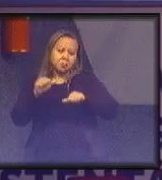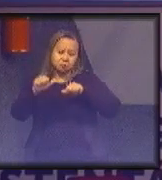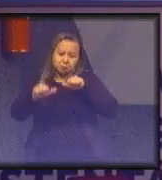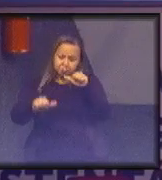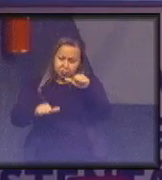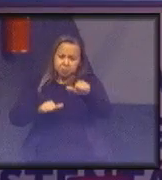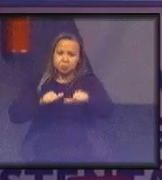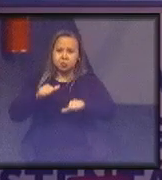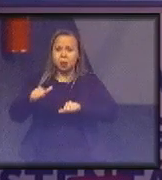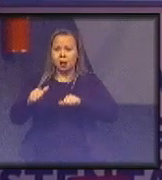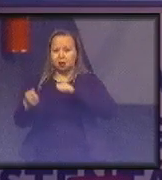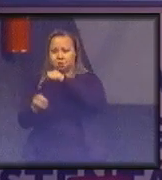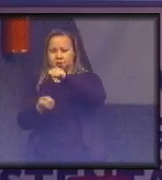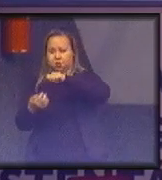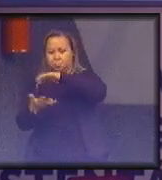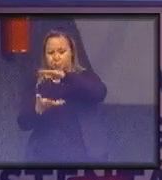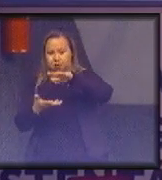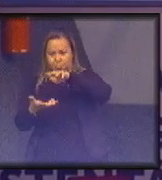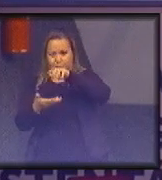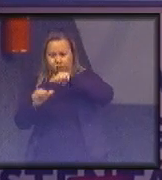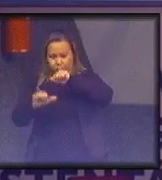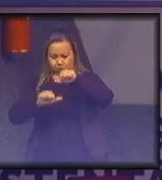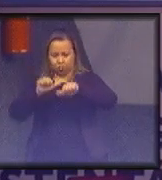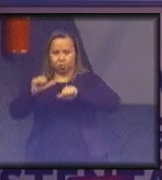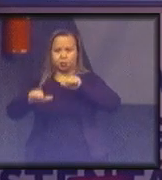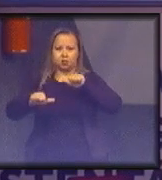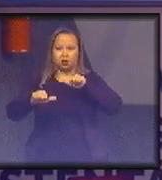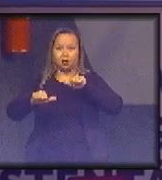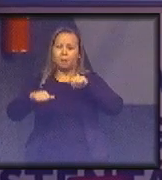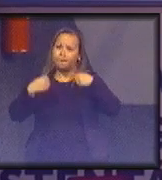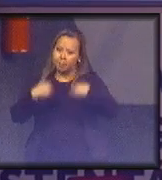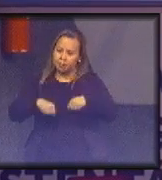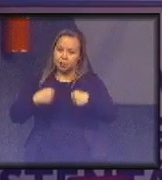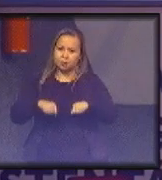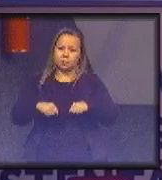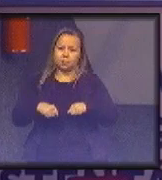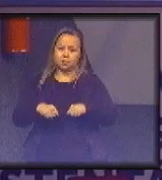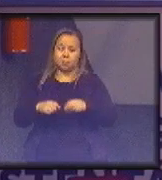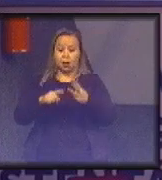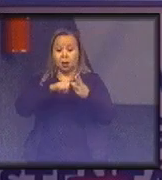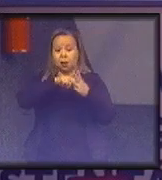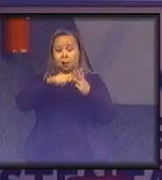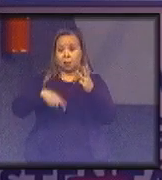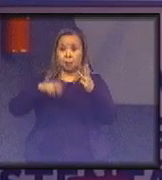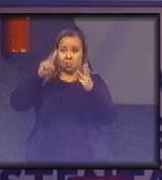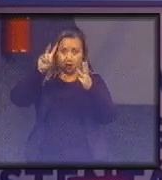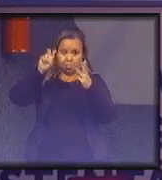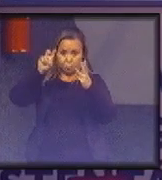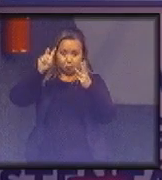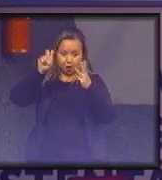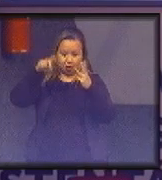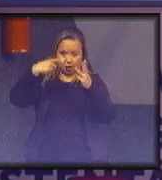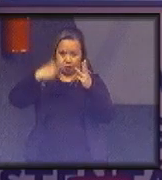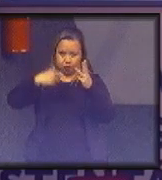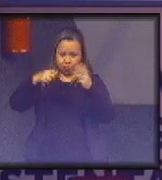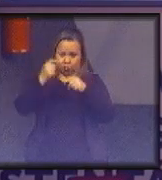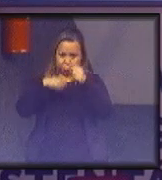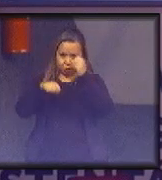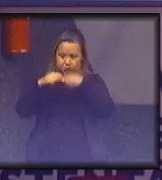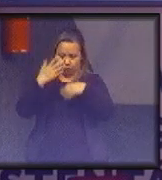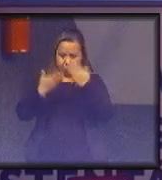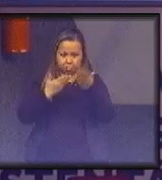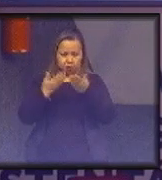sustentabilidade, e essa transição, há três aspectos dela onde a economia circular